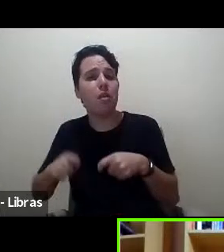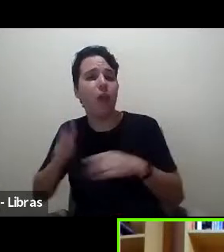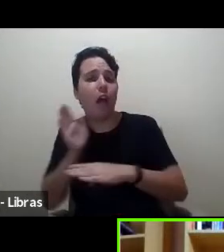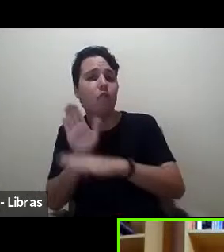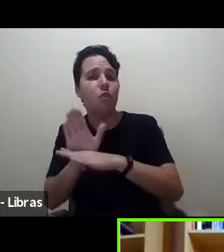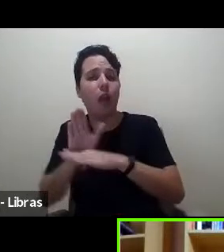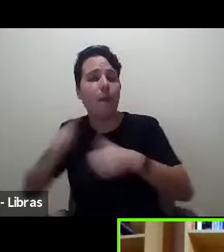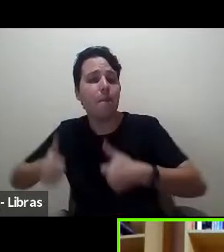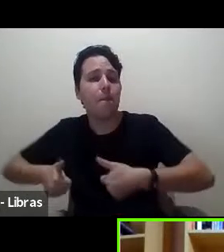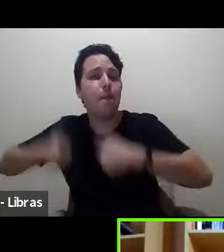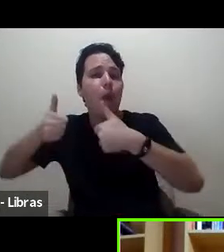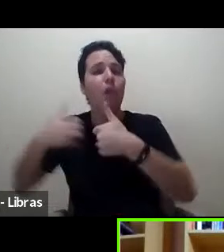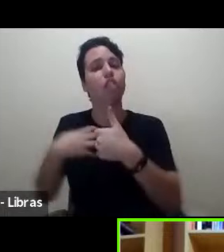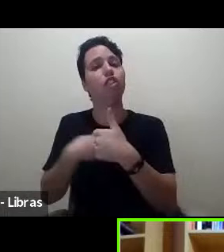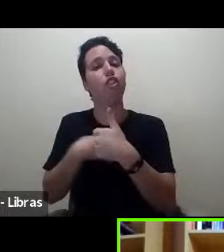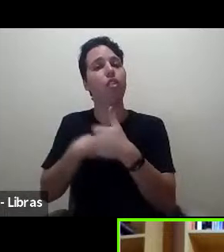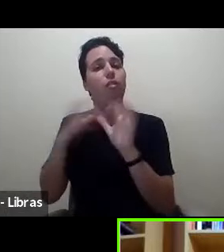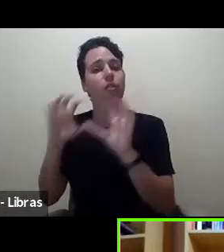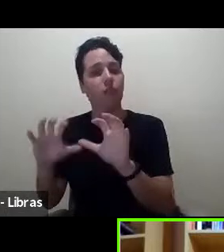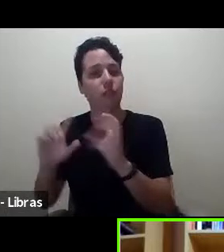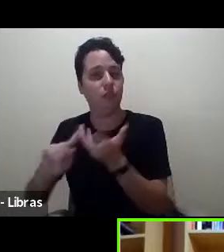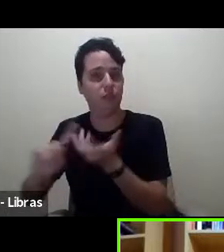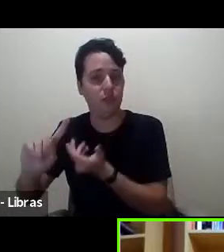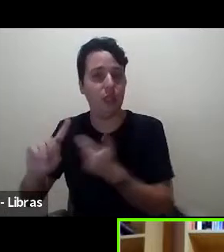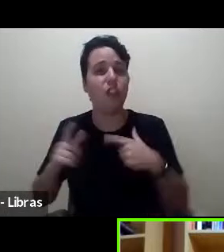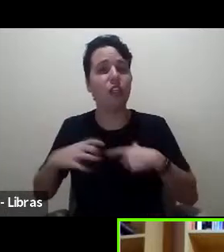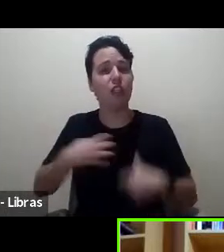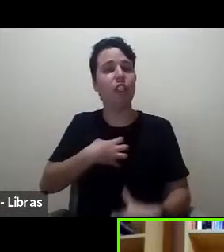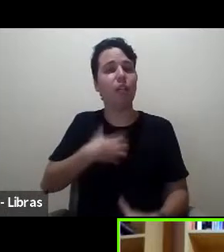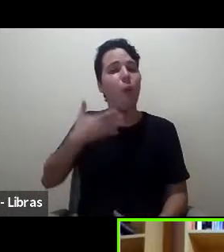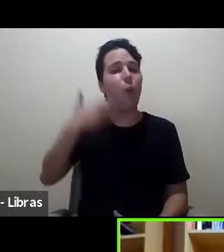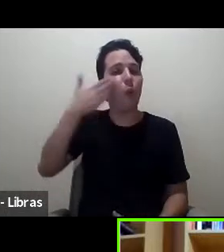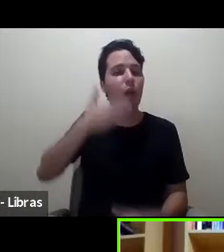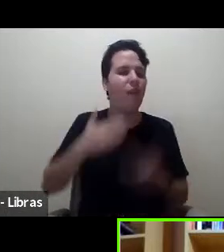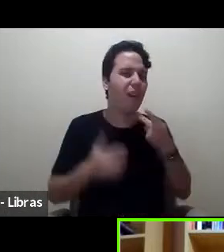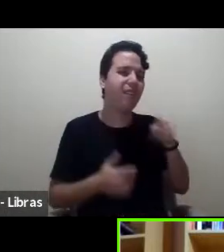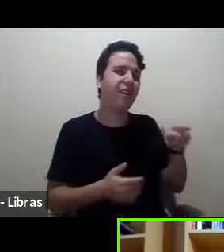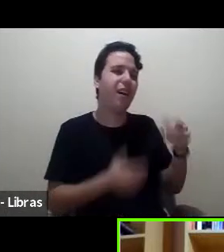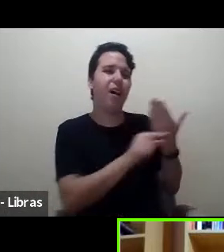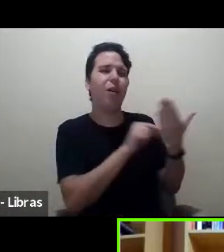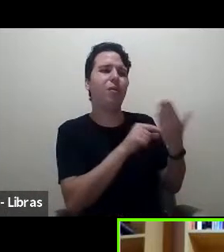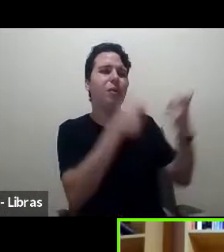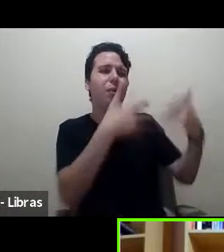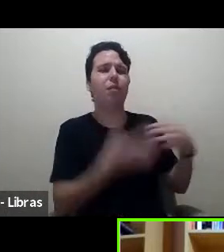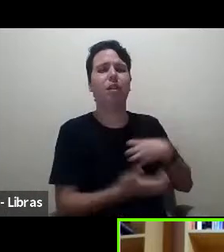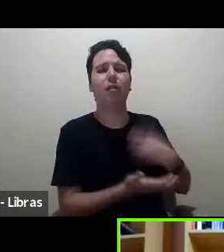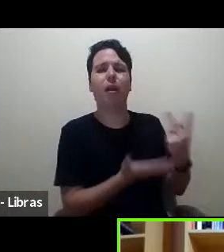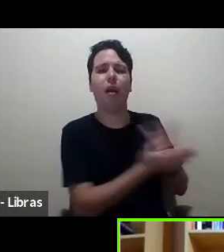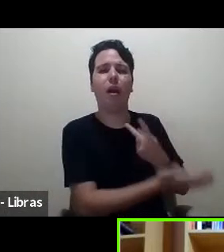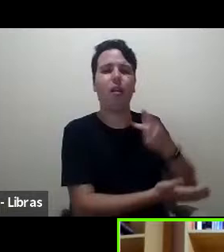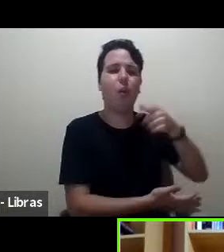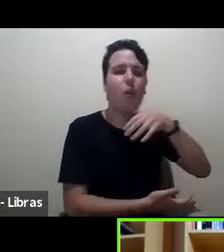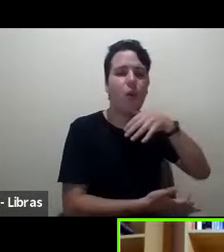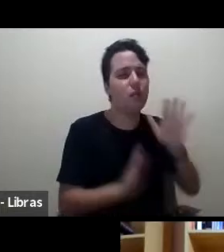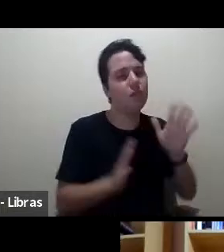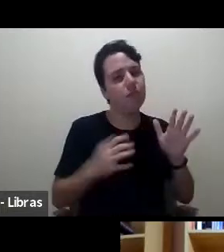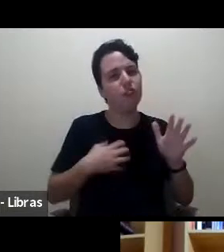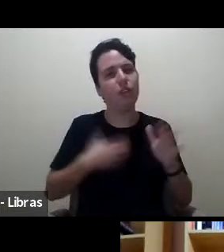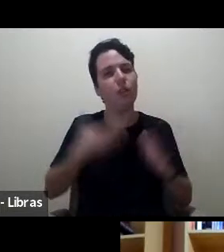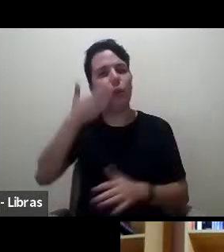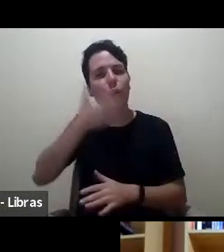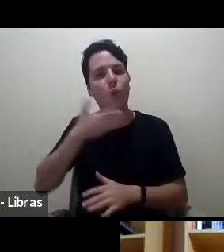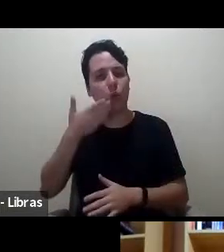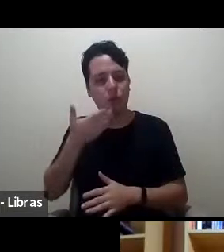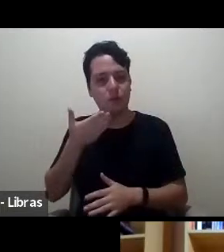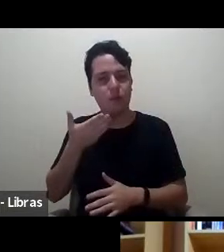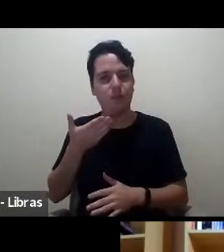crítica muitíssimo agradecido a todos que assistem que acompanham e muito obrigado bom